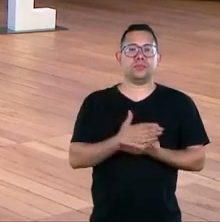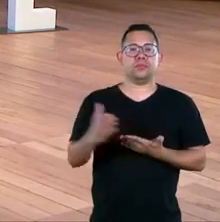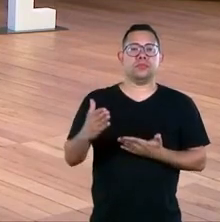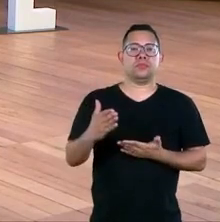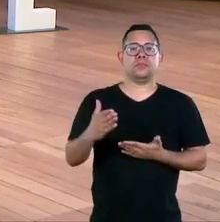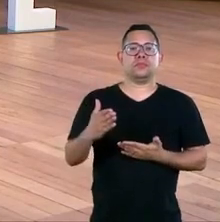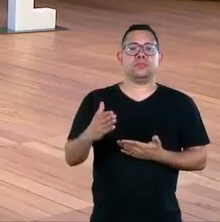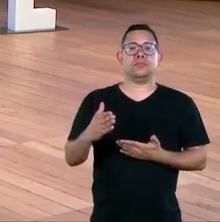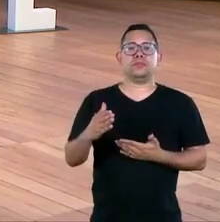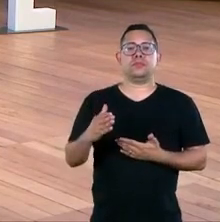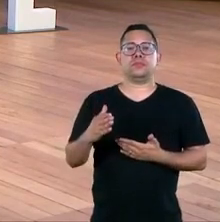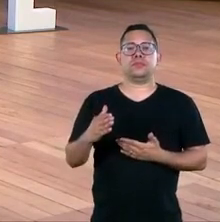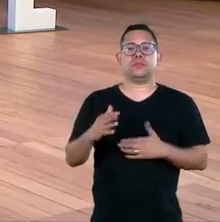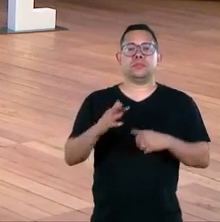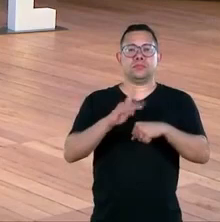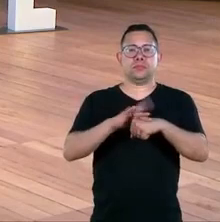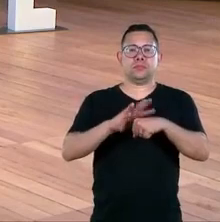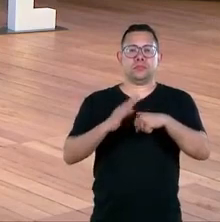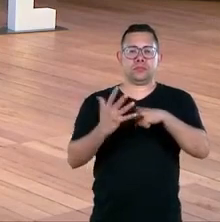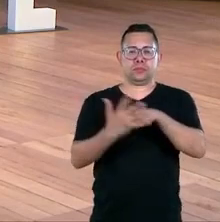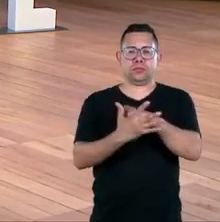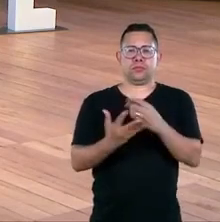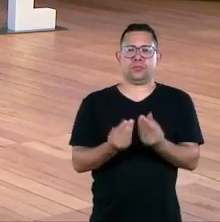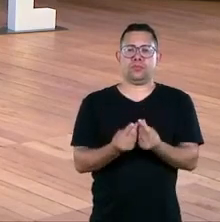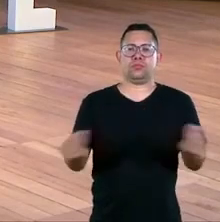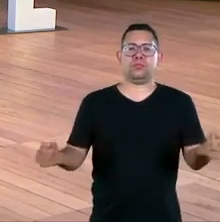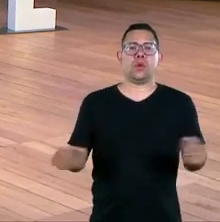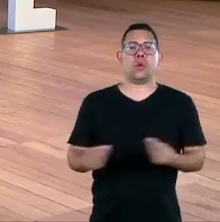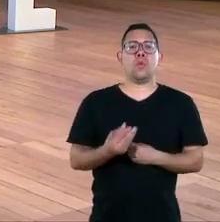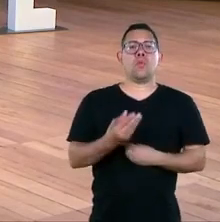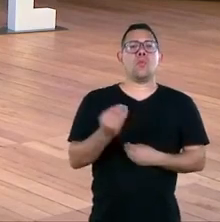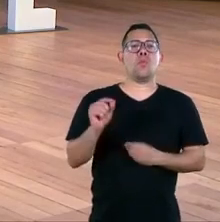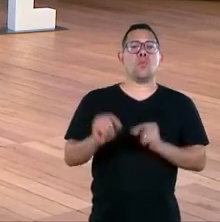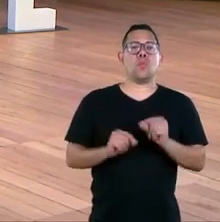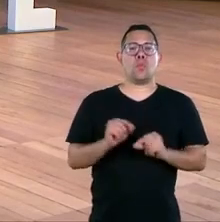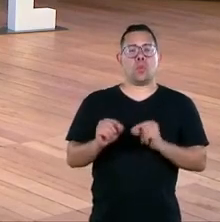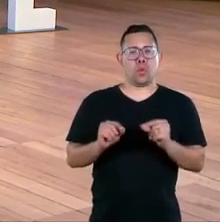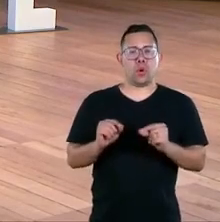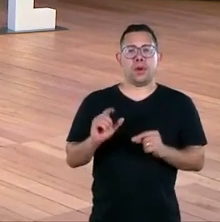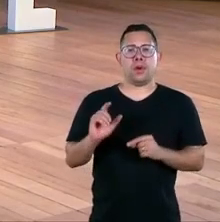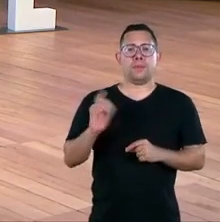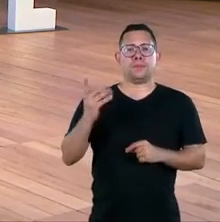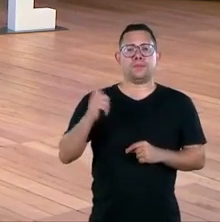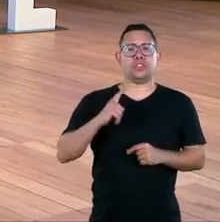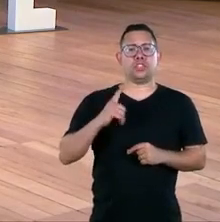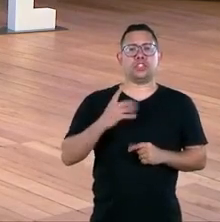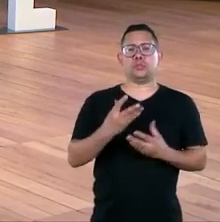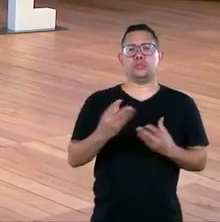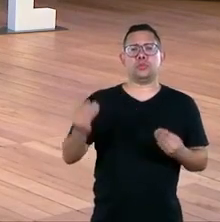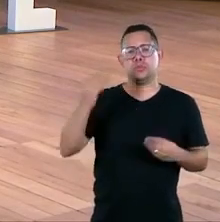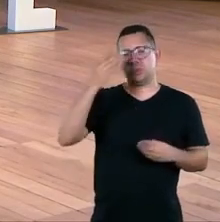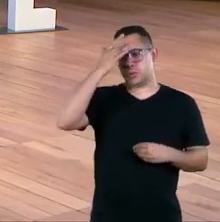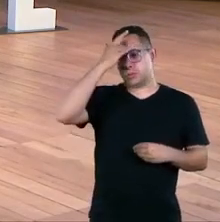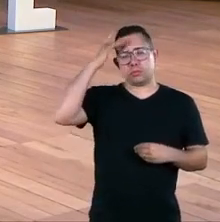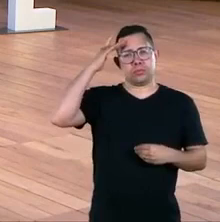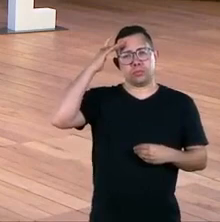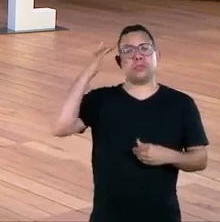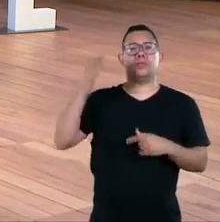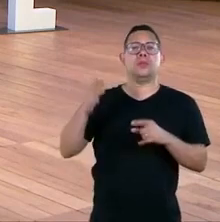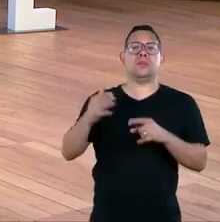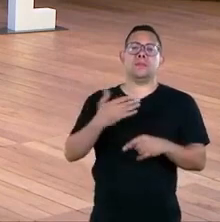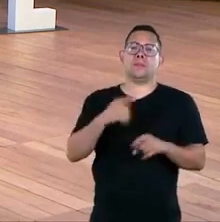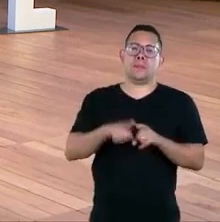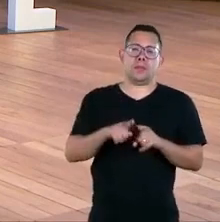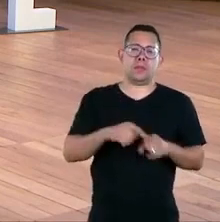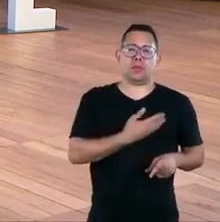grande número de instituições organizações tentando dar algum tipo de solução